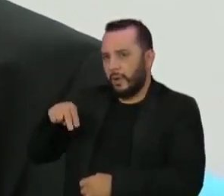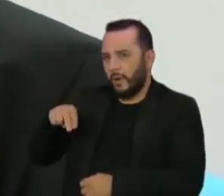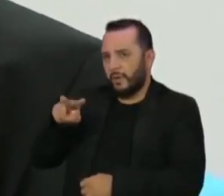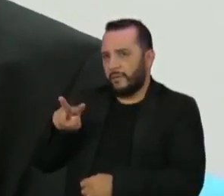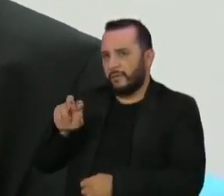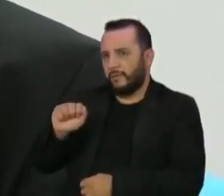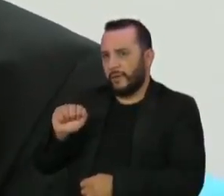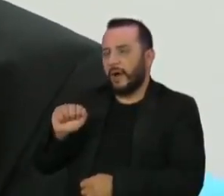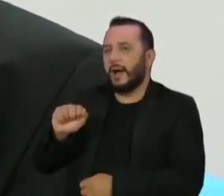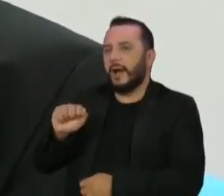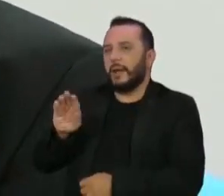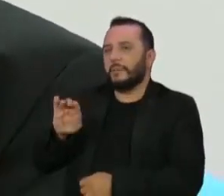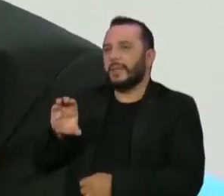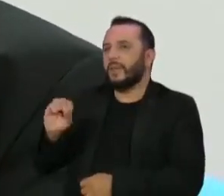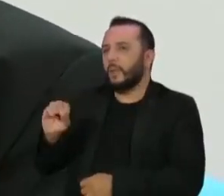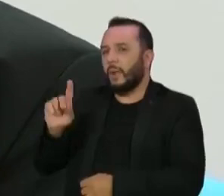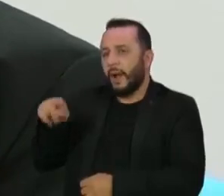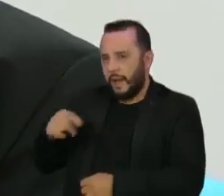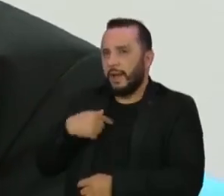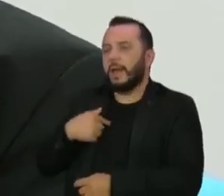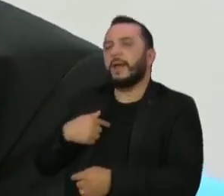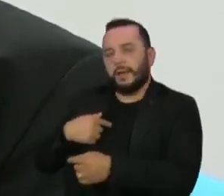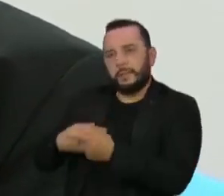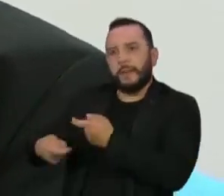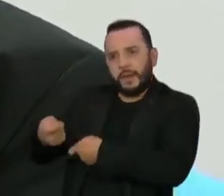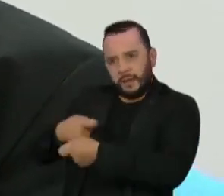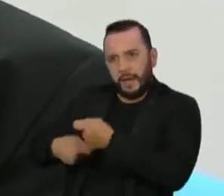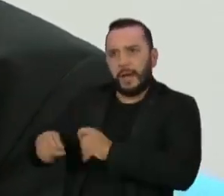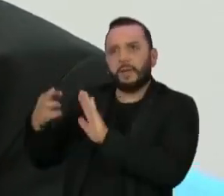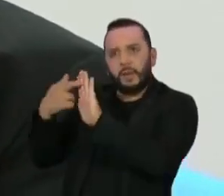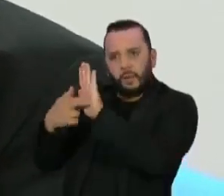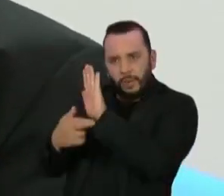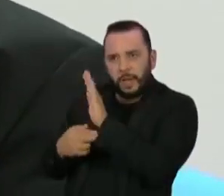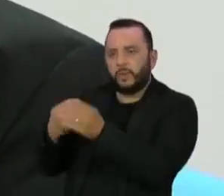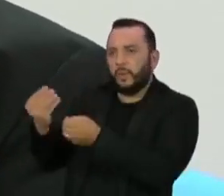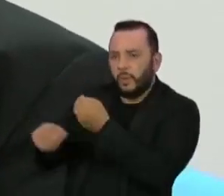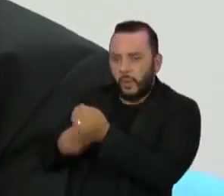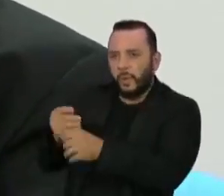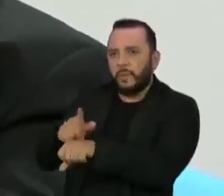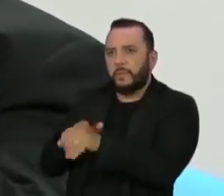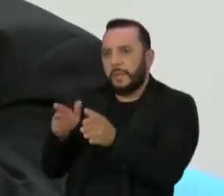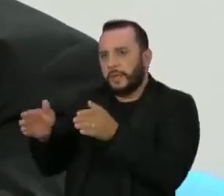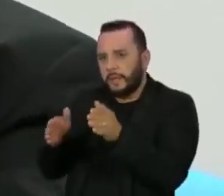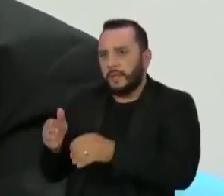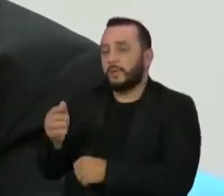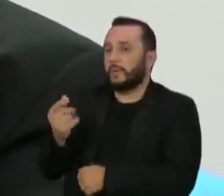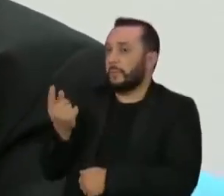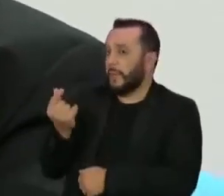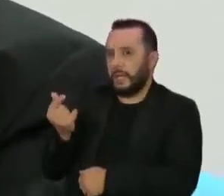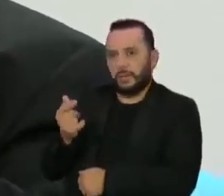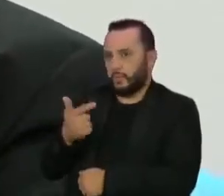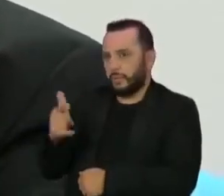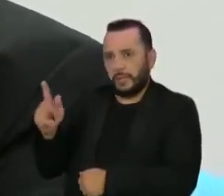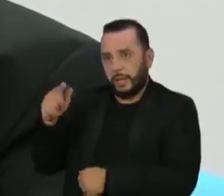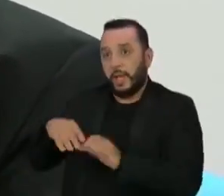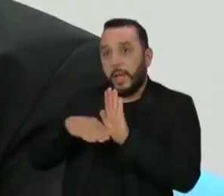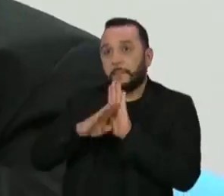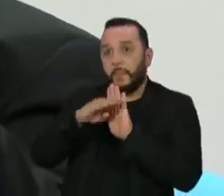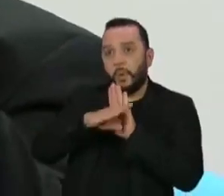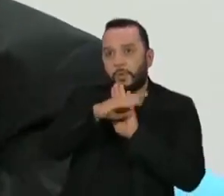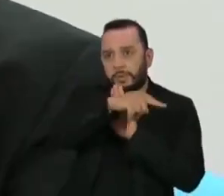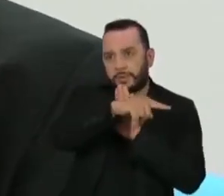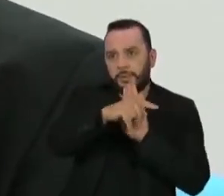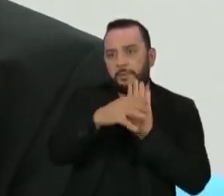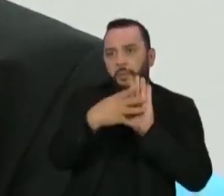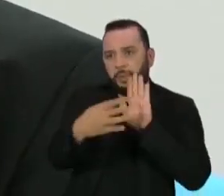regulado? Regulado. Ele diz o que você tem que fazer, a que tempo, como, preço não, porque o preço está lá na Bolsa, ótimo, melhor